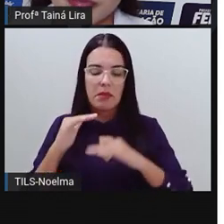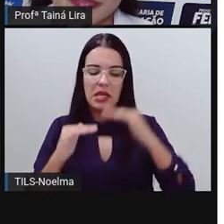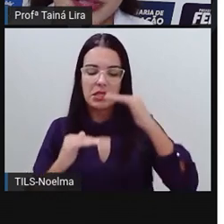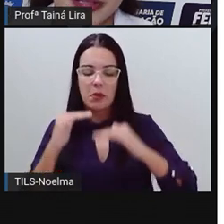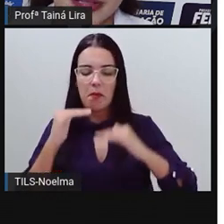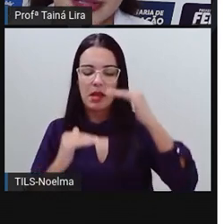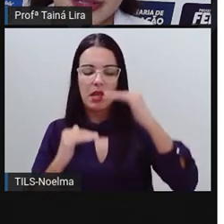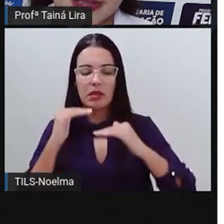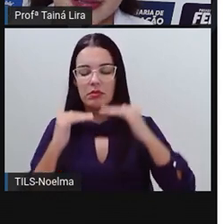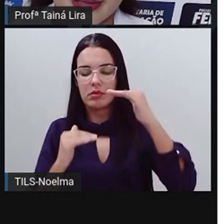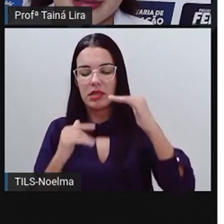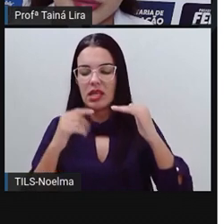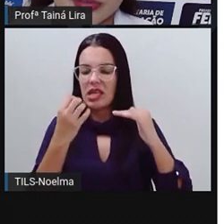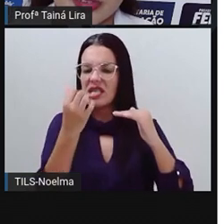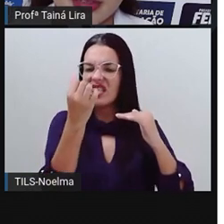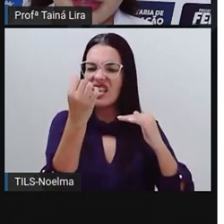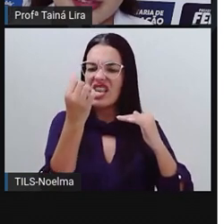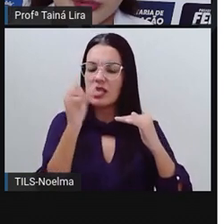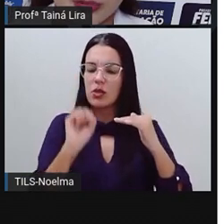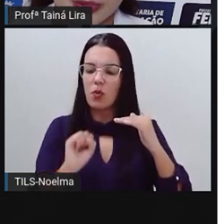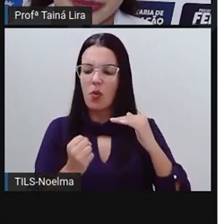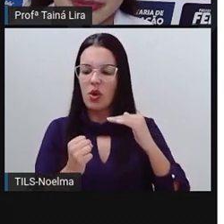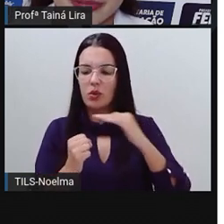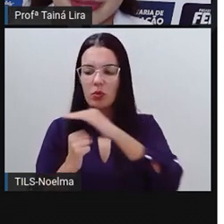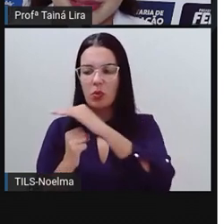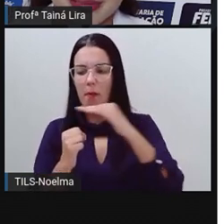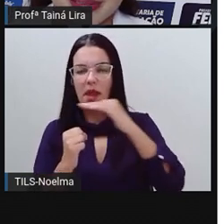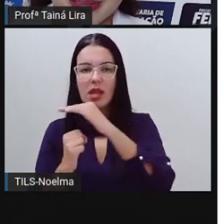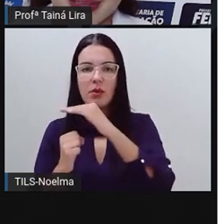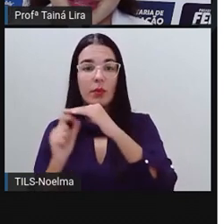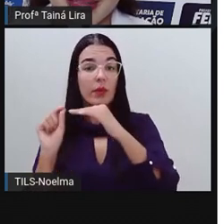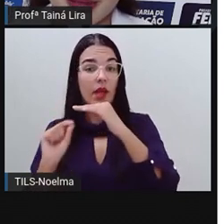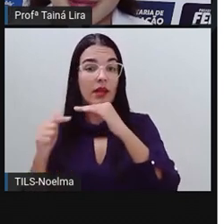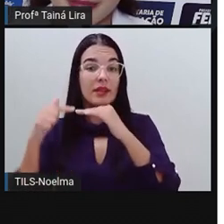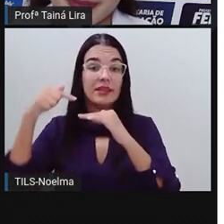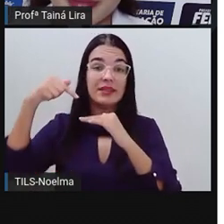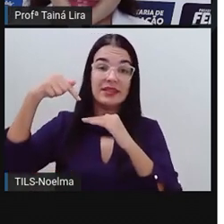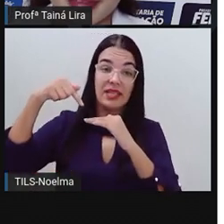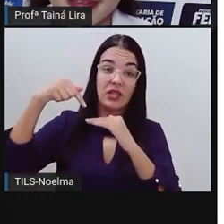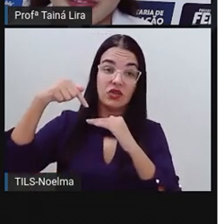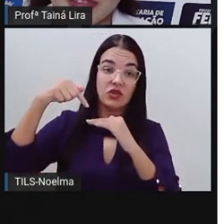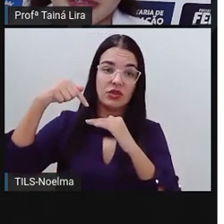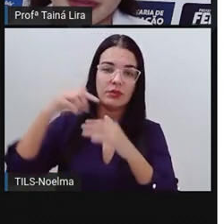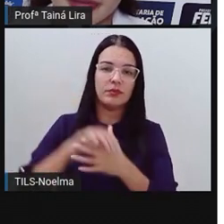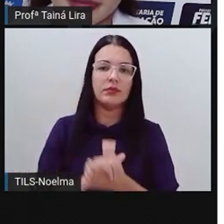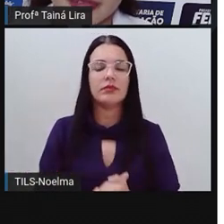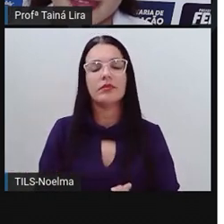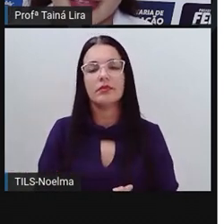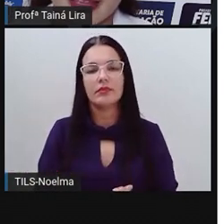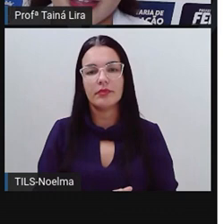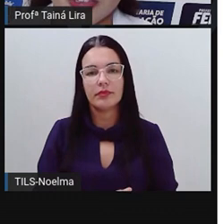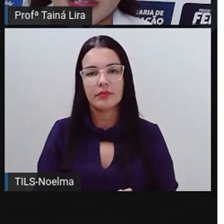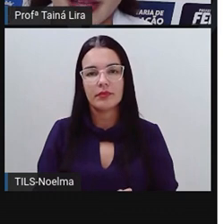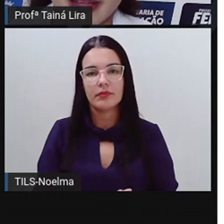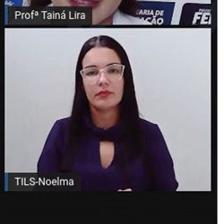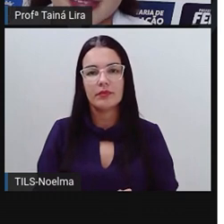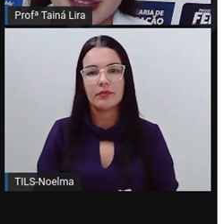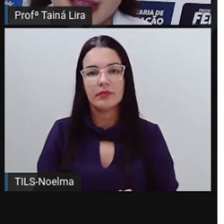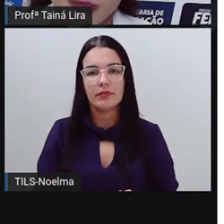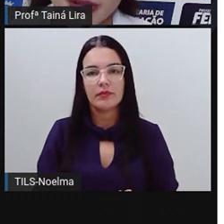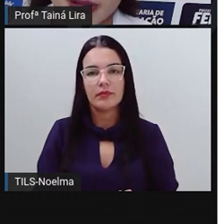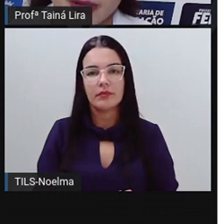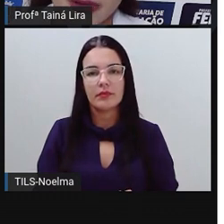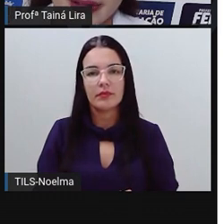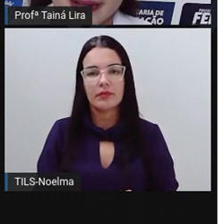número que vem aqui que está entre o 6 e o 8? É o número 7, então, aqui, 7. A